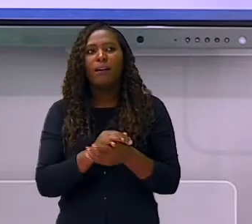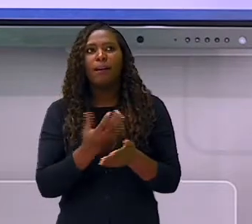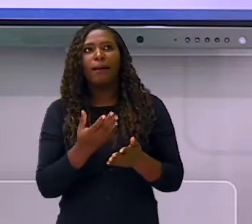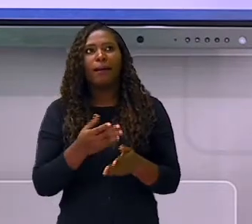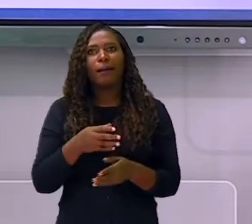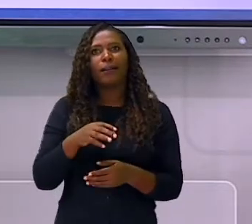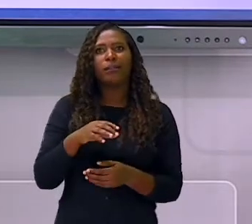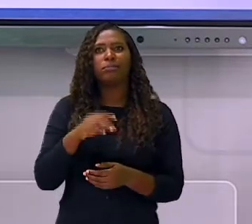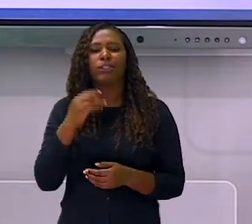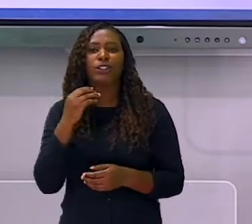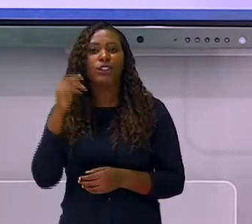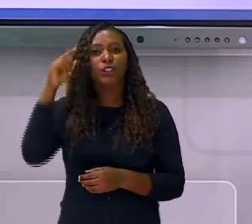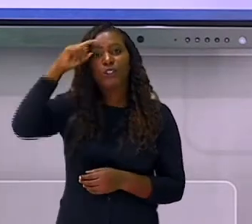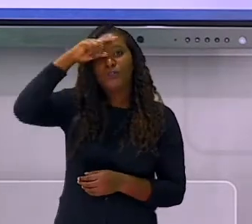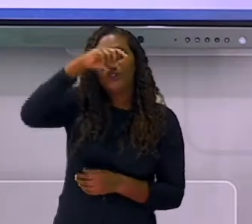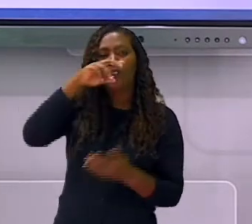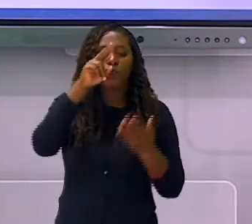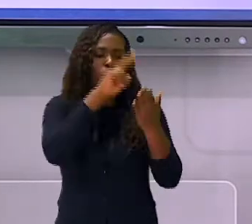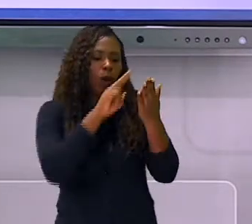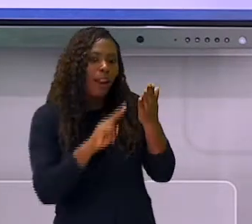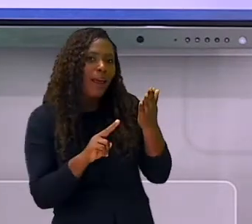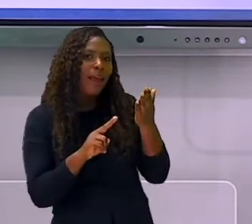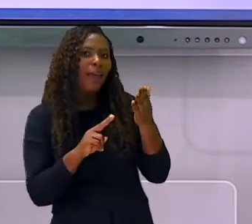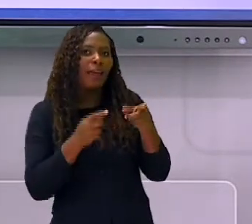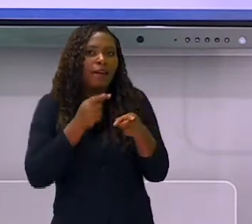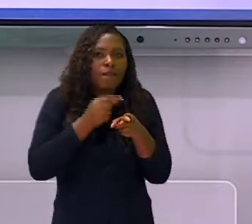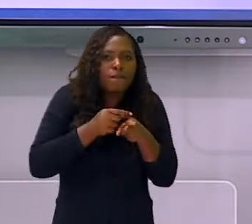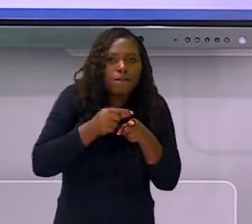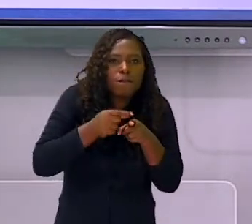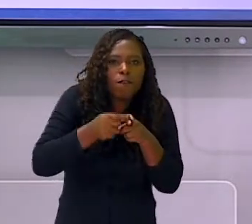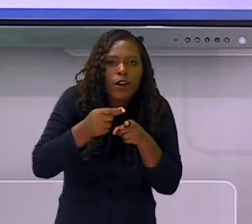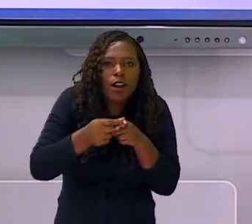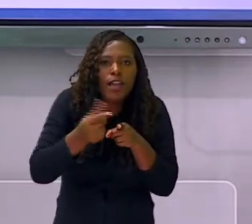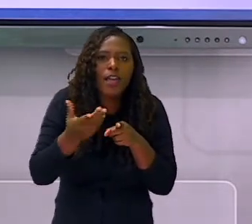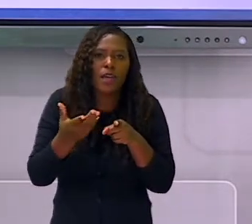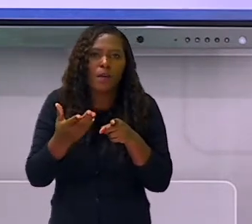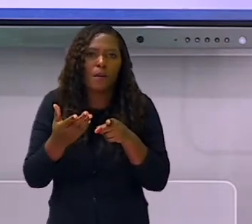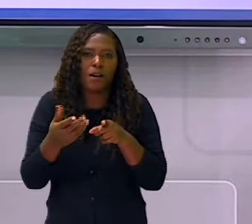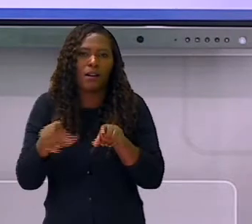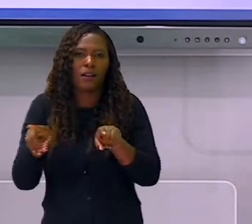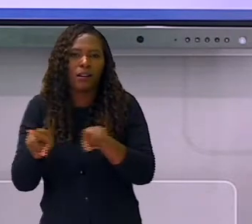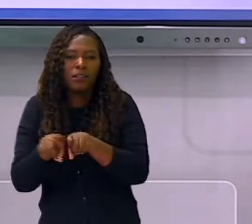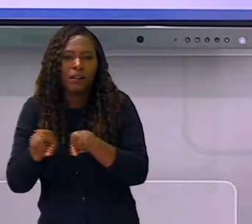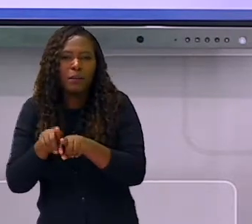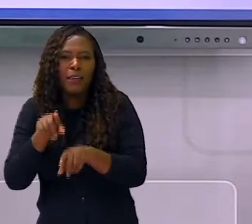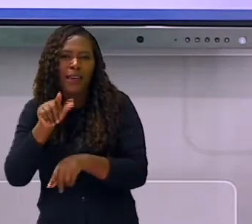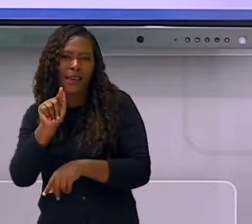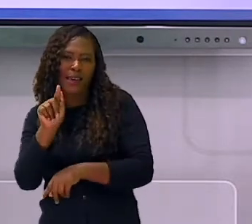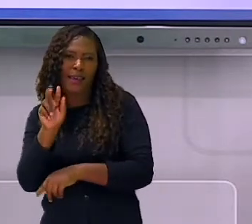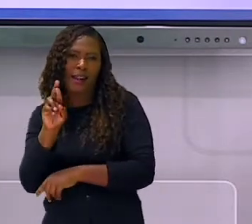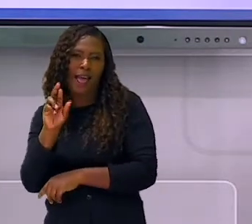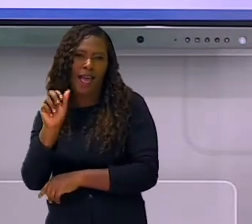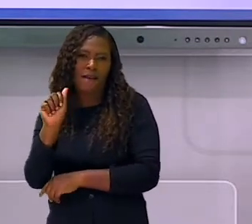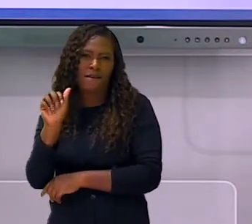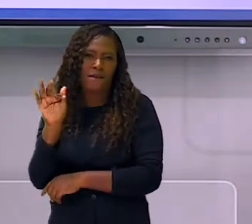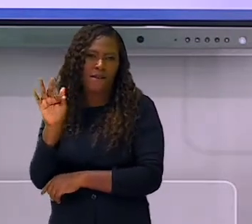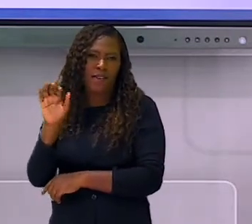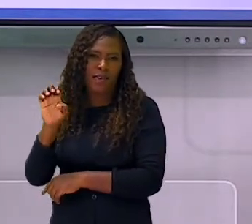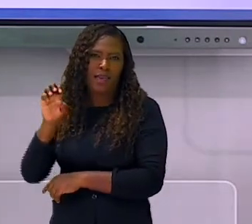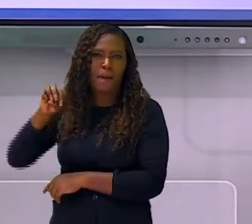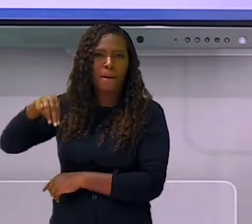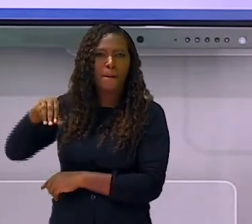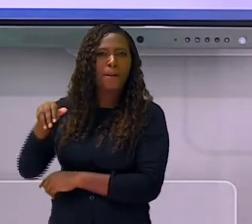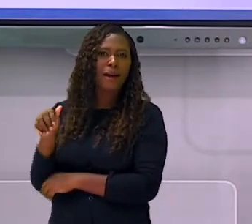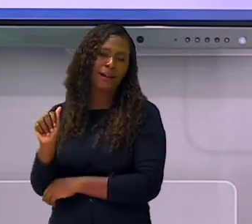os grafemas, né? Que são as letras e os fonemas, que são os sons. Cada língua tem o seu som, que é